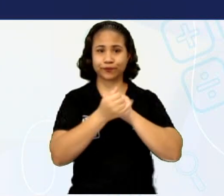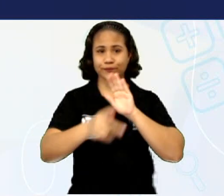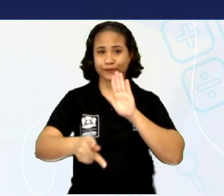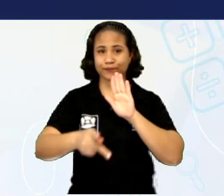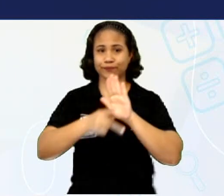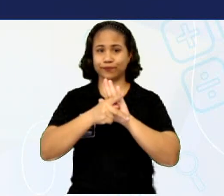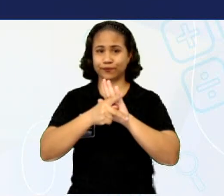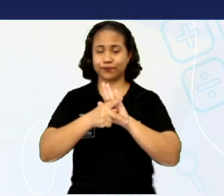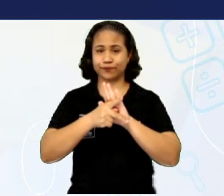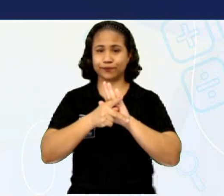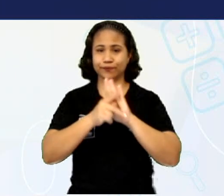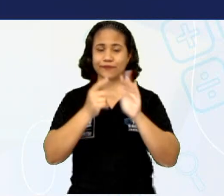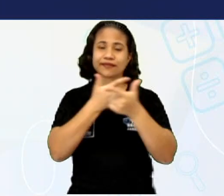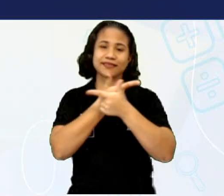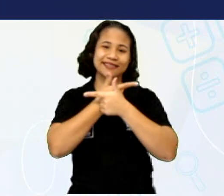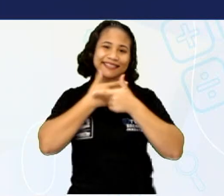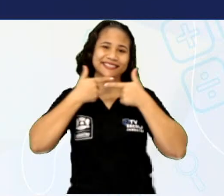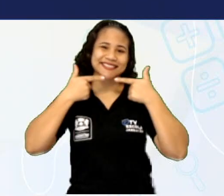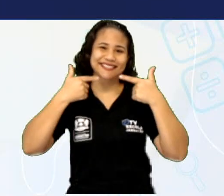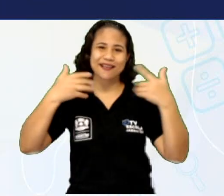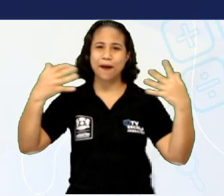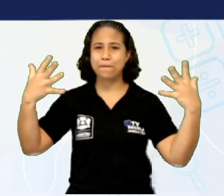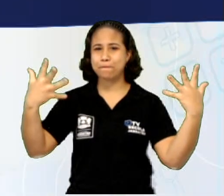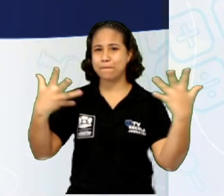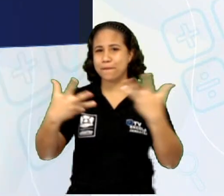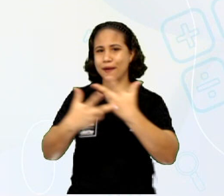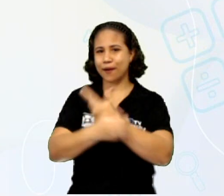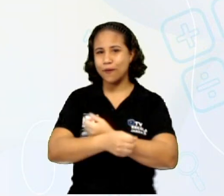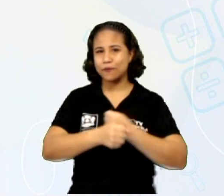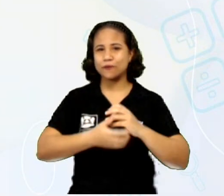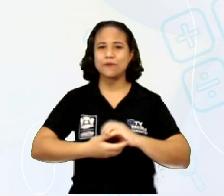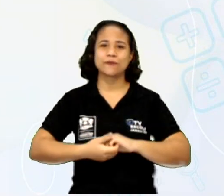maravilhosas. Os sorrisos delas são poderosos.